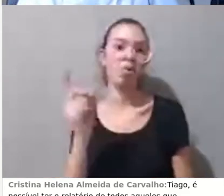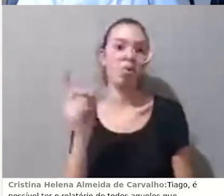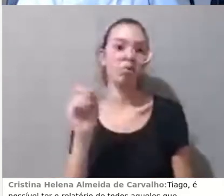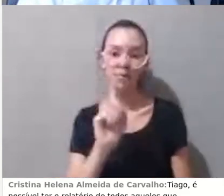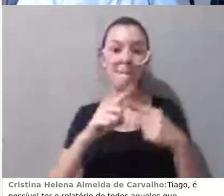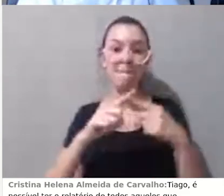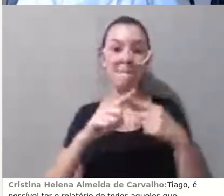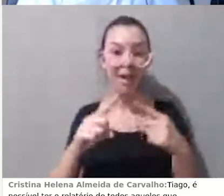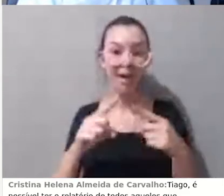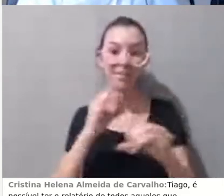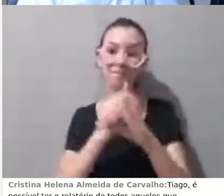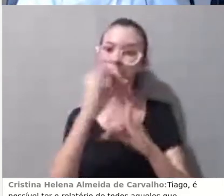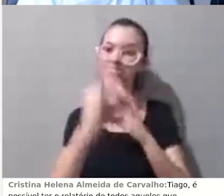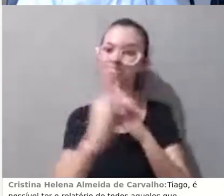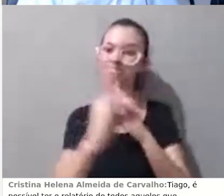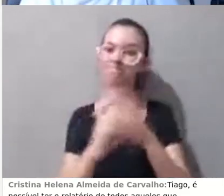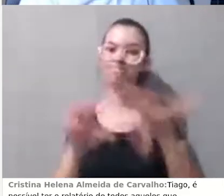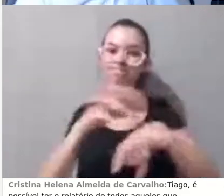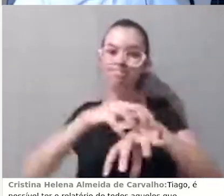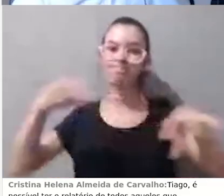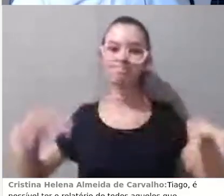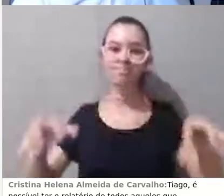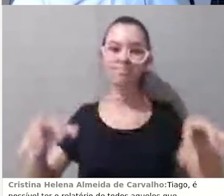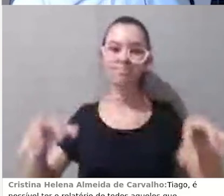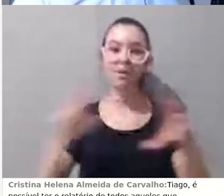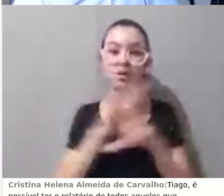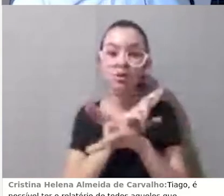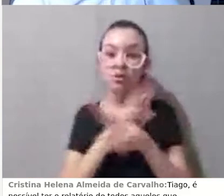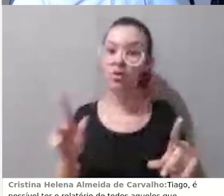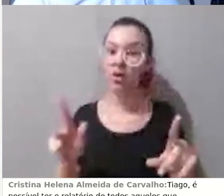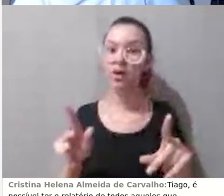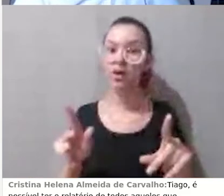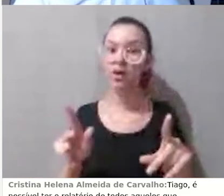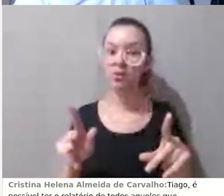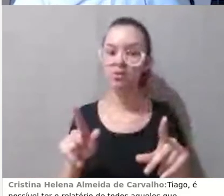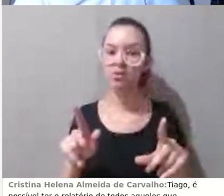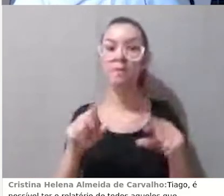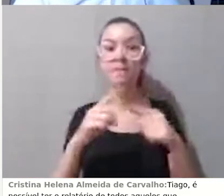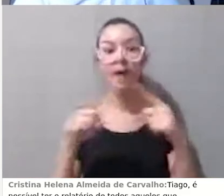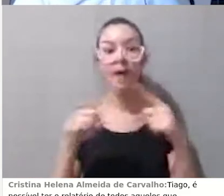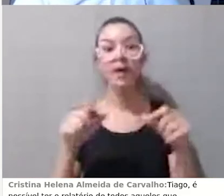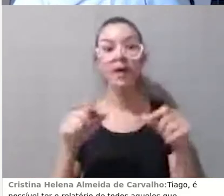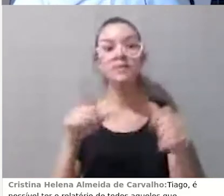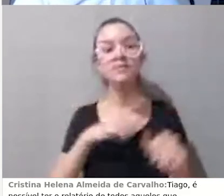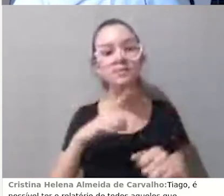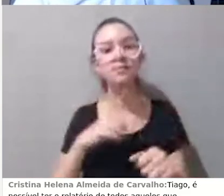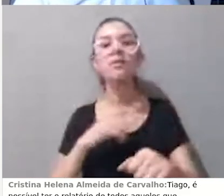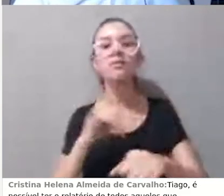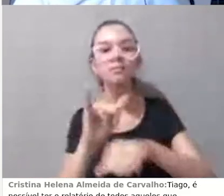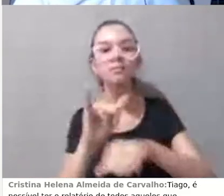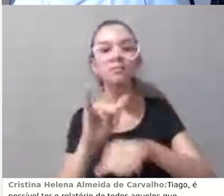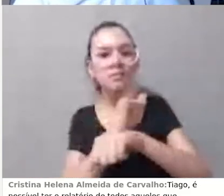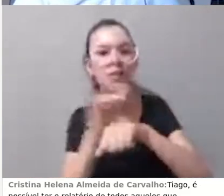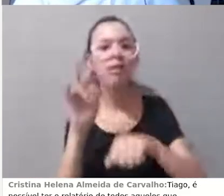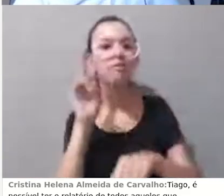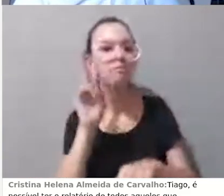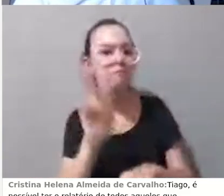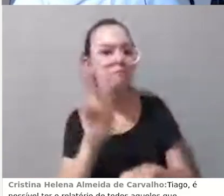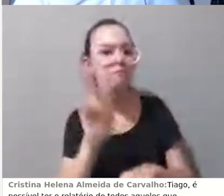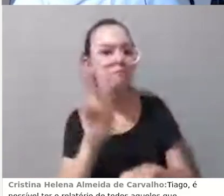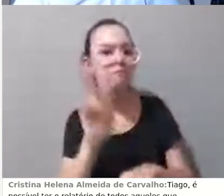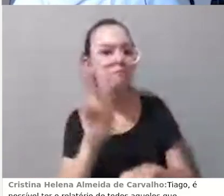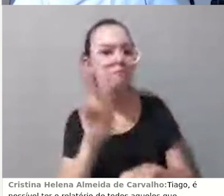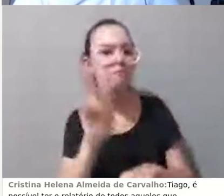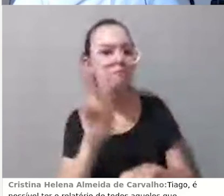etc. E aqui no AVA, no ambiente, nós temos também os sinais, que é de qual é a trajetória que eles fazem